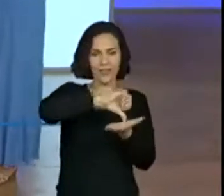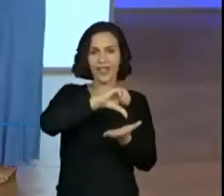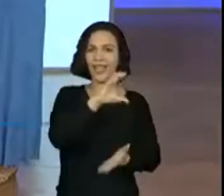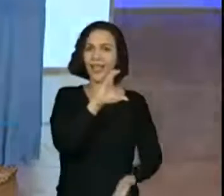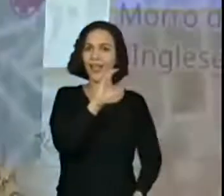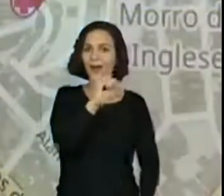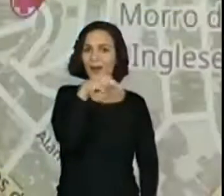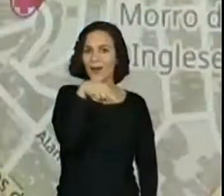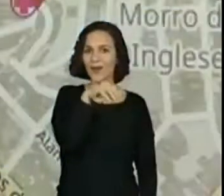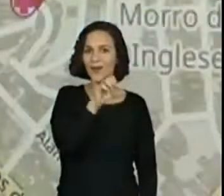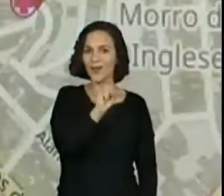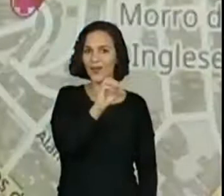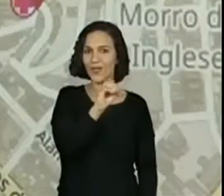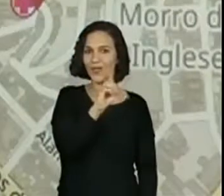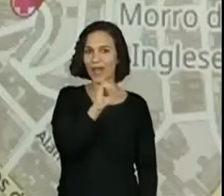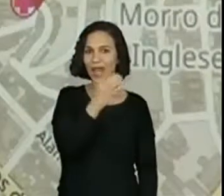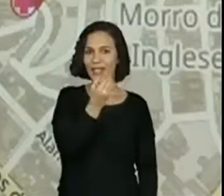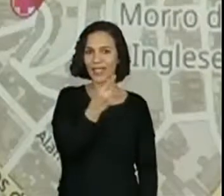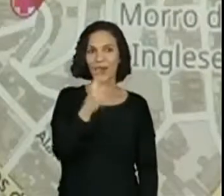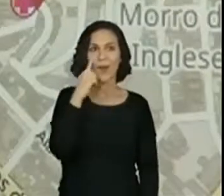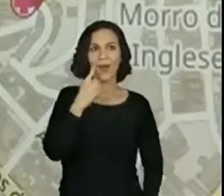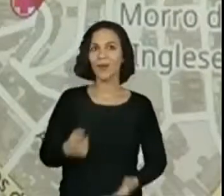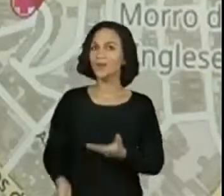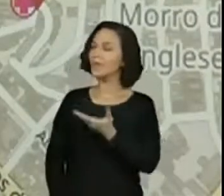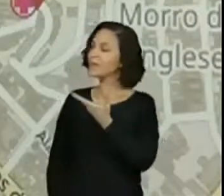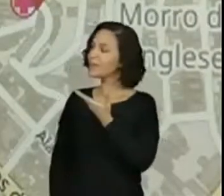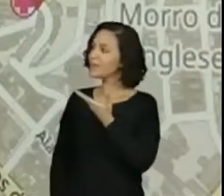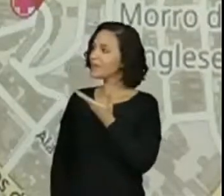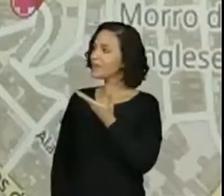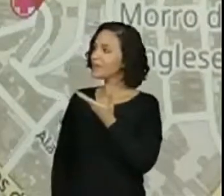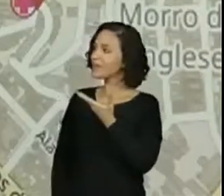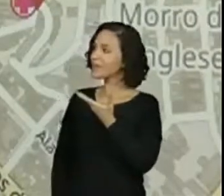por favor, para os alunos poderem. Isso aí.